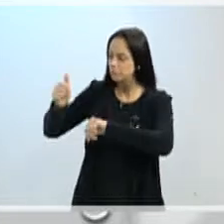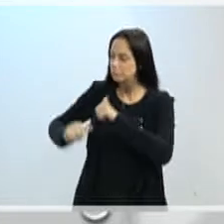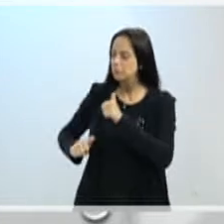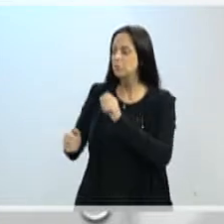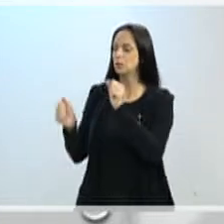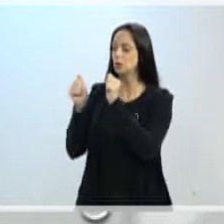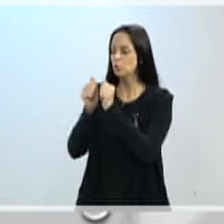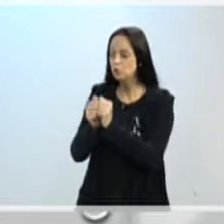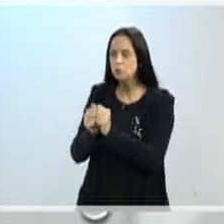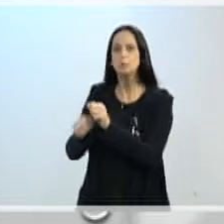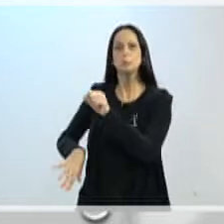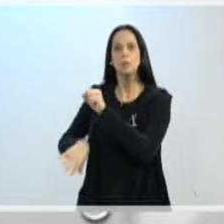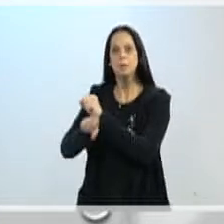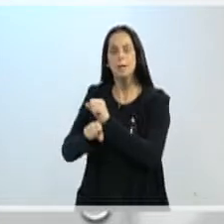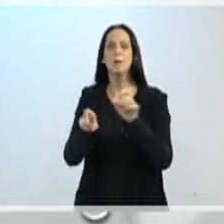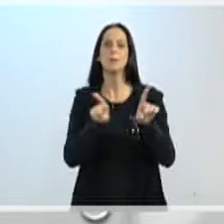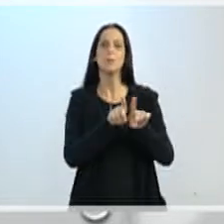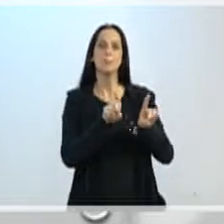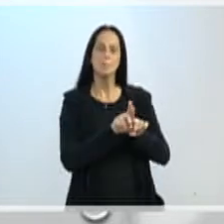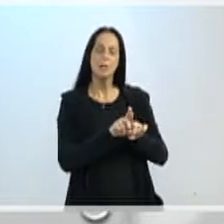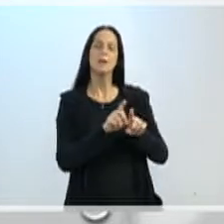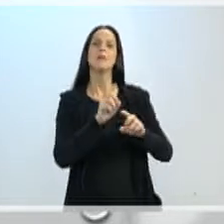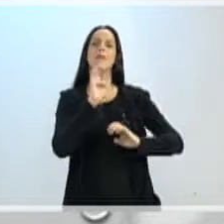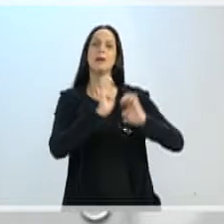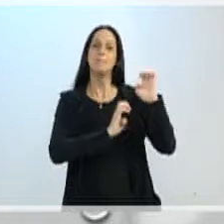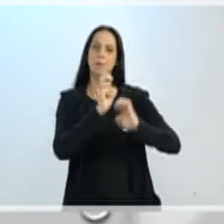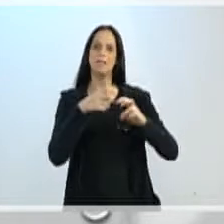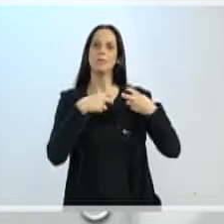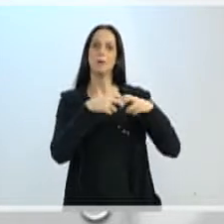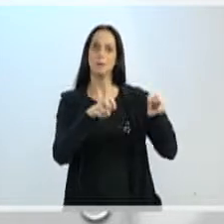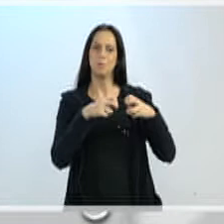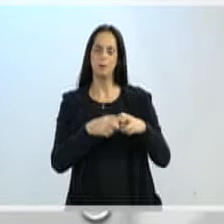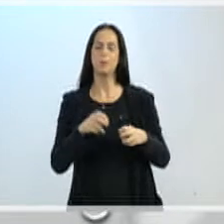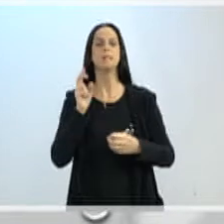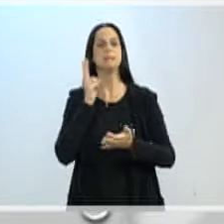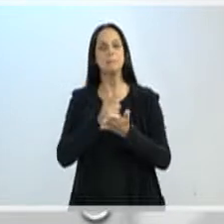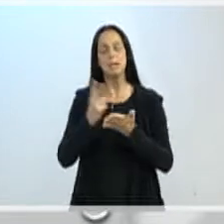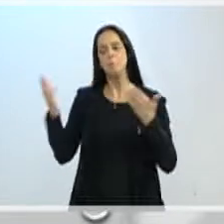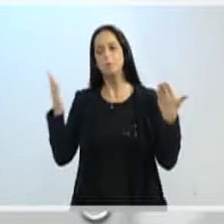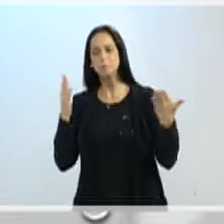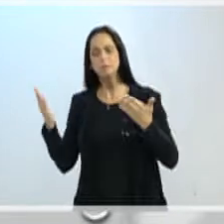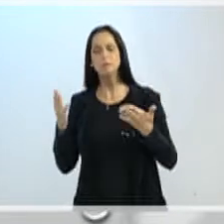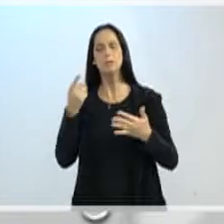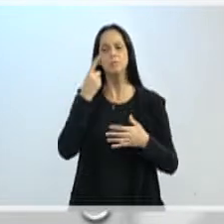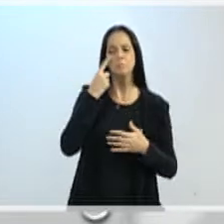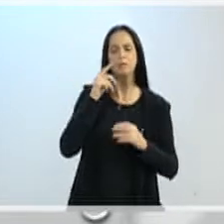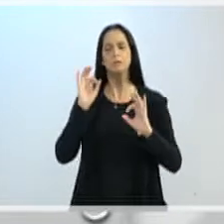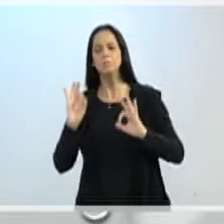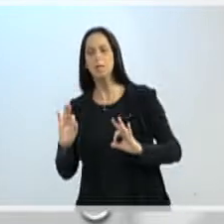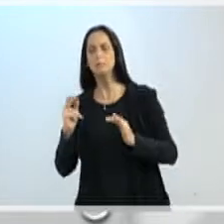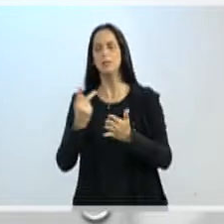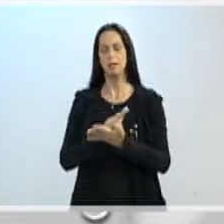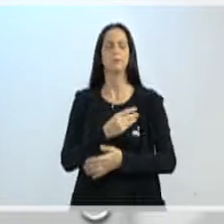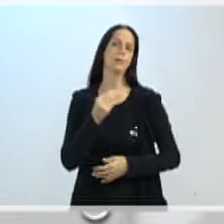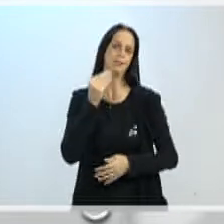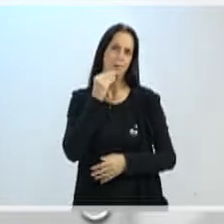que durante os três anos nos foram remitidas, conferem. E, às vezes, a gente acha alguns erros de